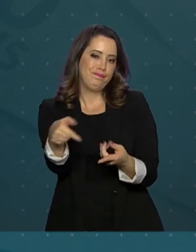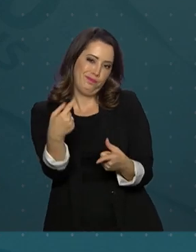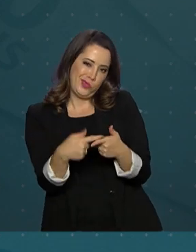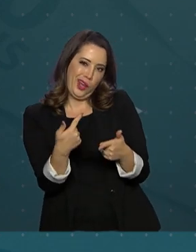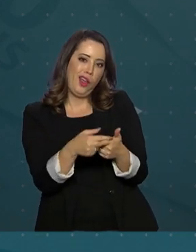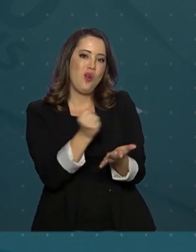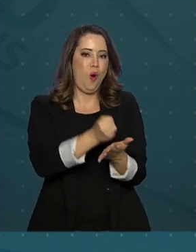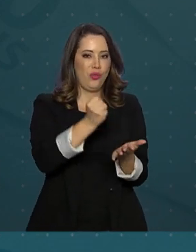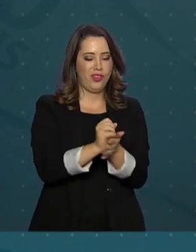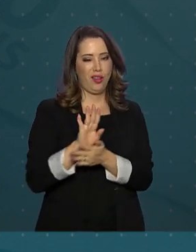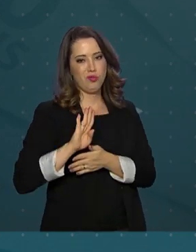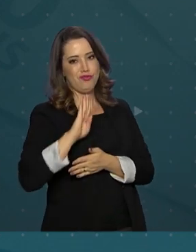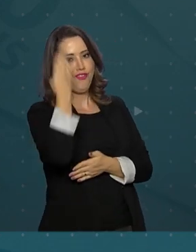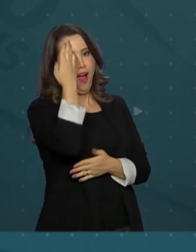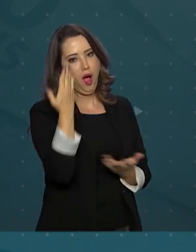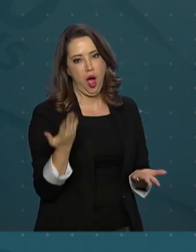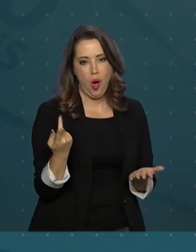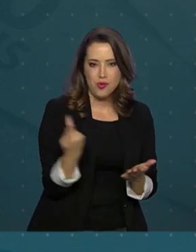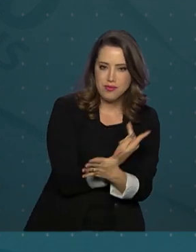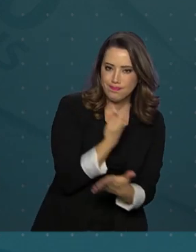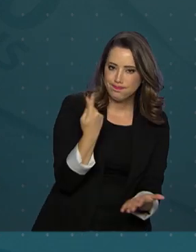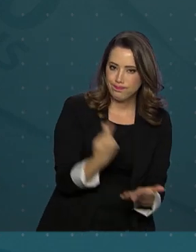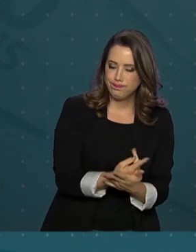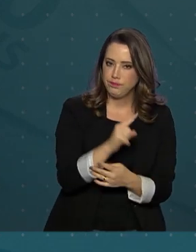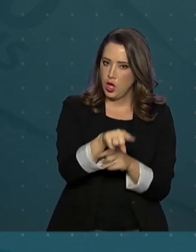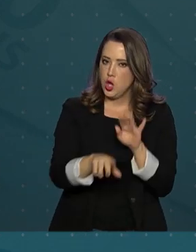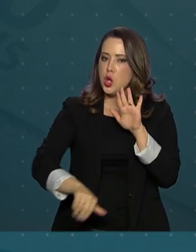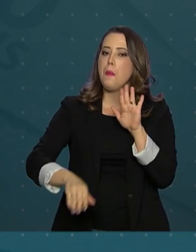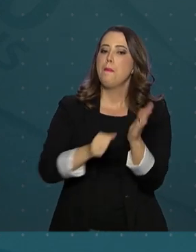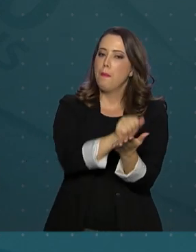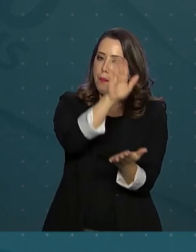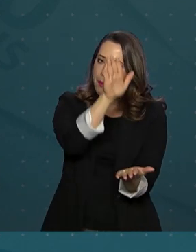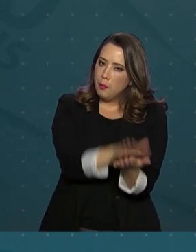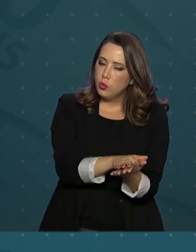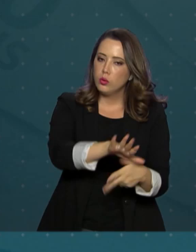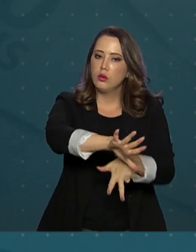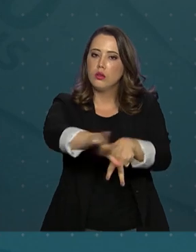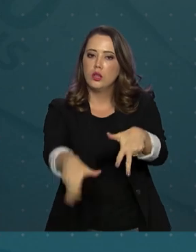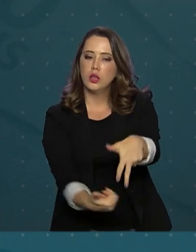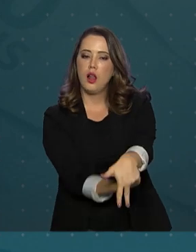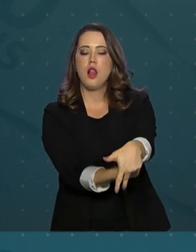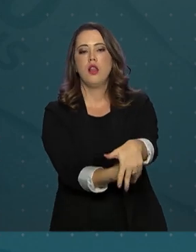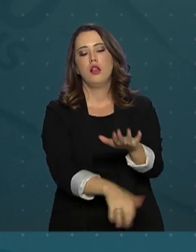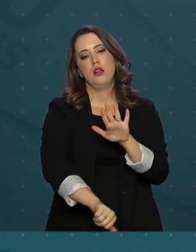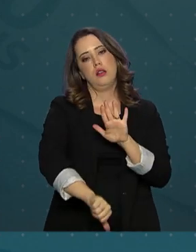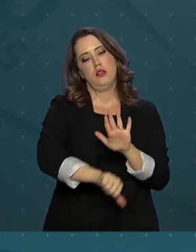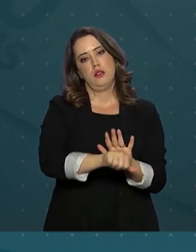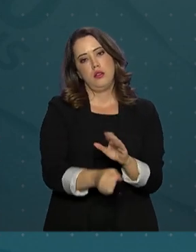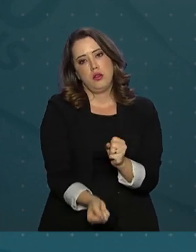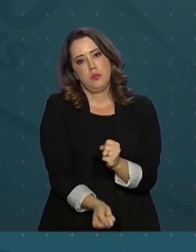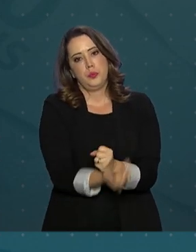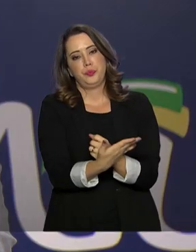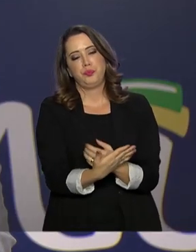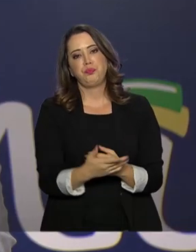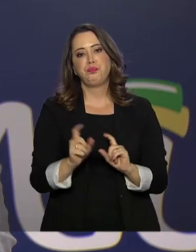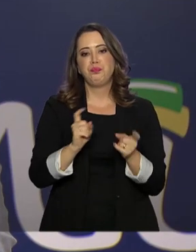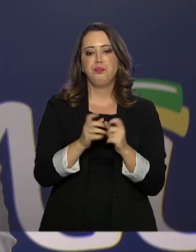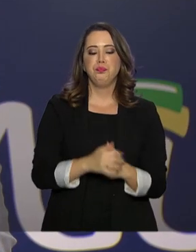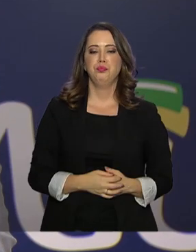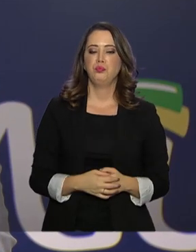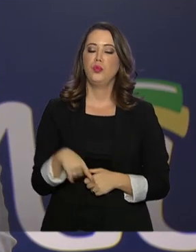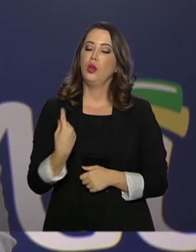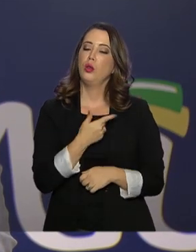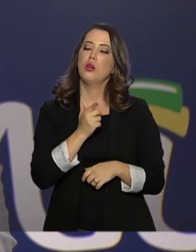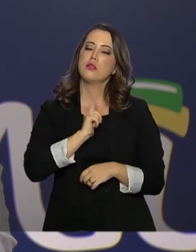fraudulentos e multas previstas na lei de anticorrupção e na lei de improbidade administrativa. Nós temos